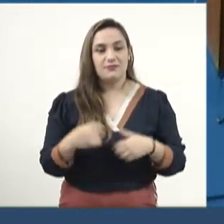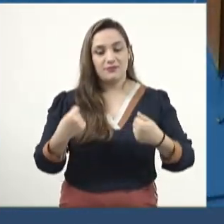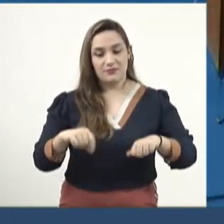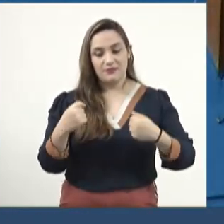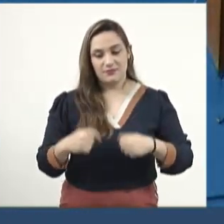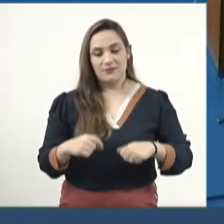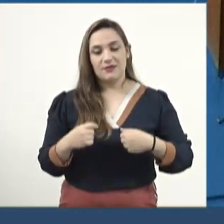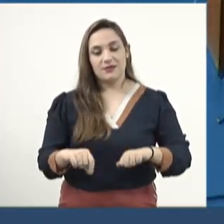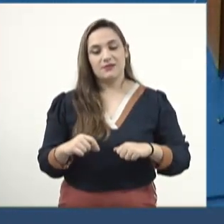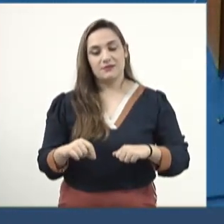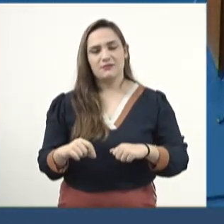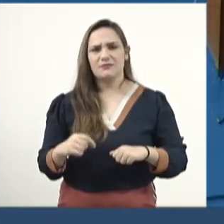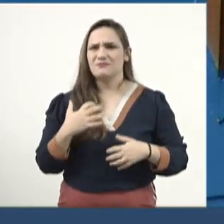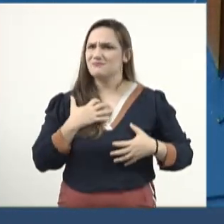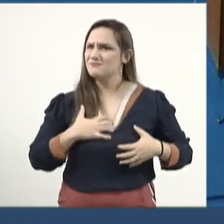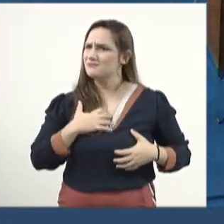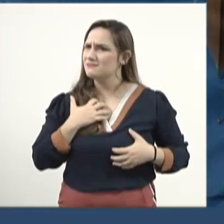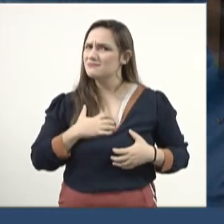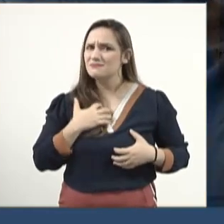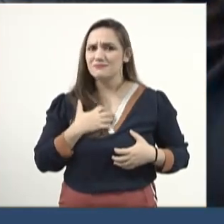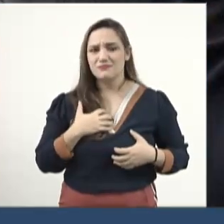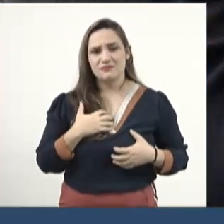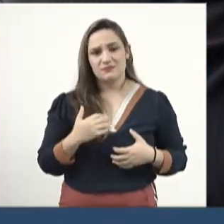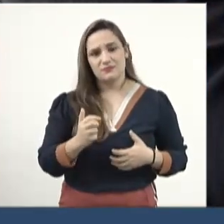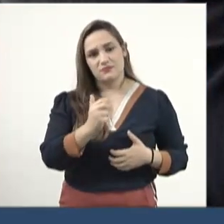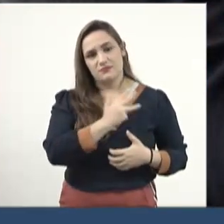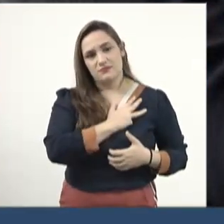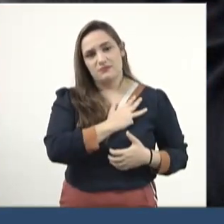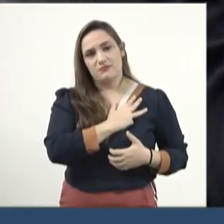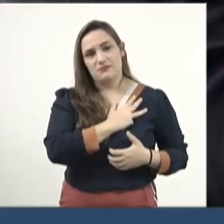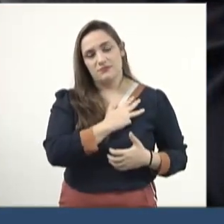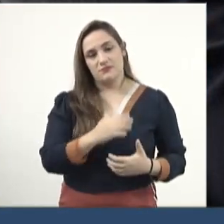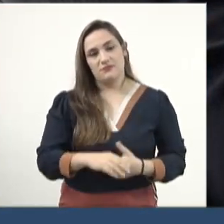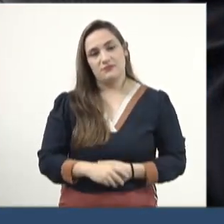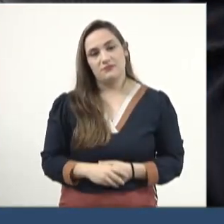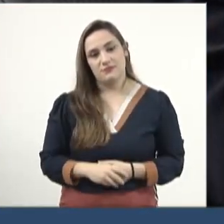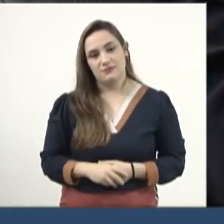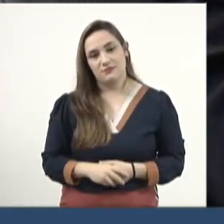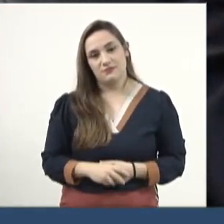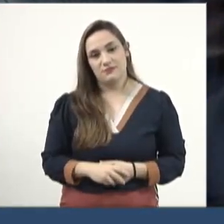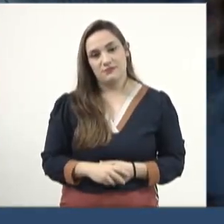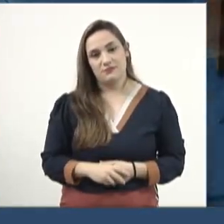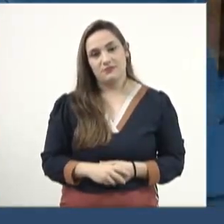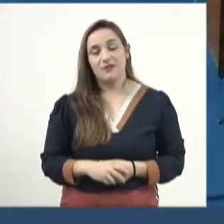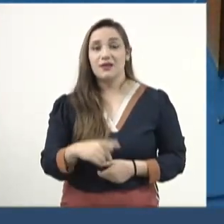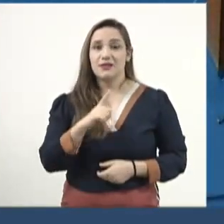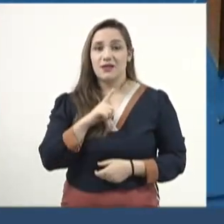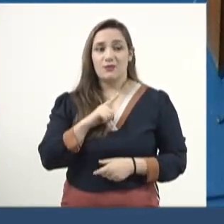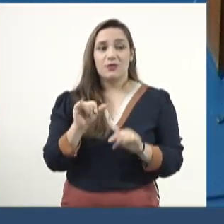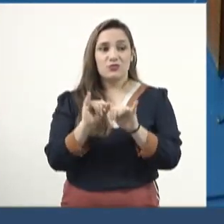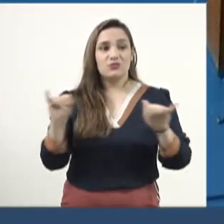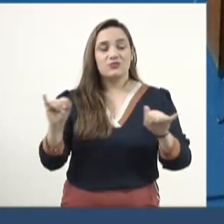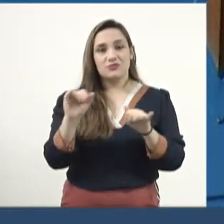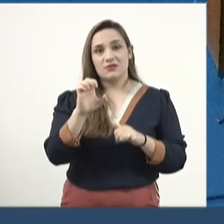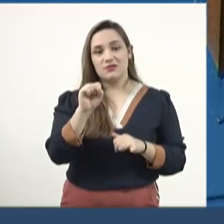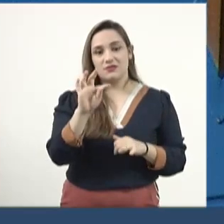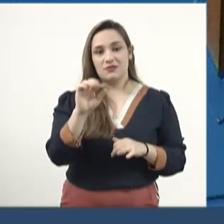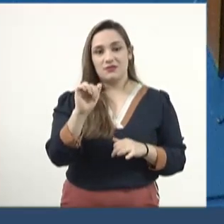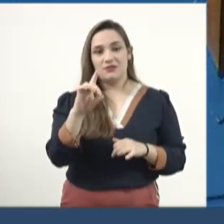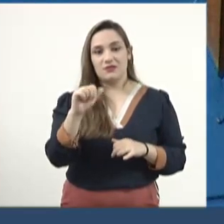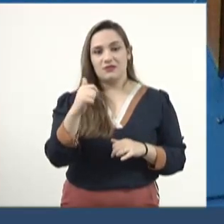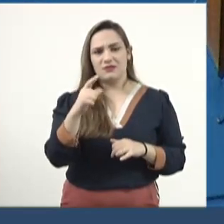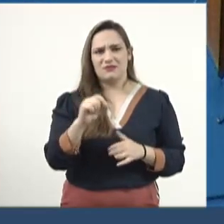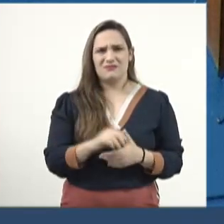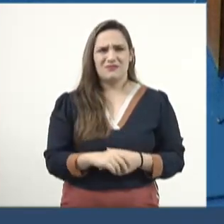causar indignação. Diz Lula. Aí eu tenho uma notícia aqui do Estadão. Lula reclama de